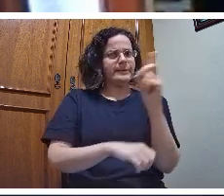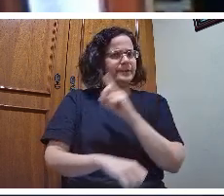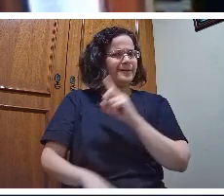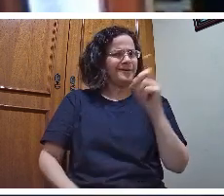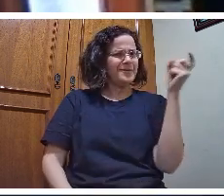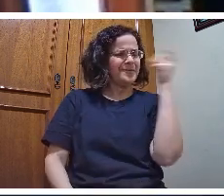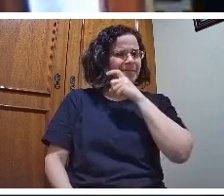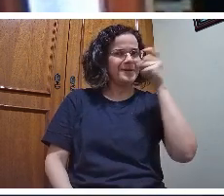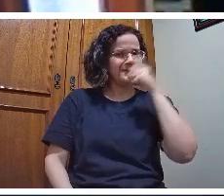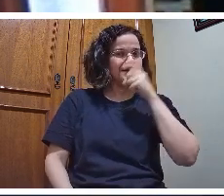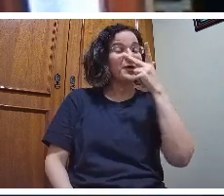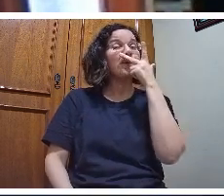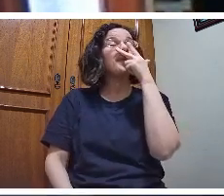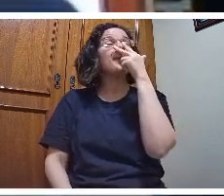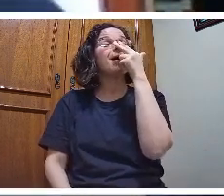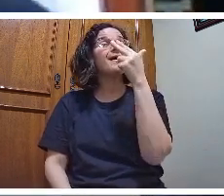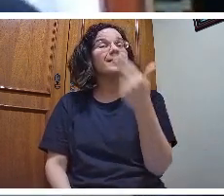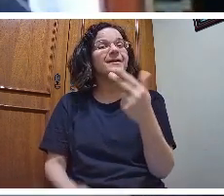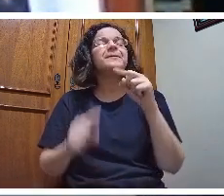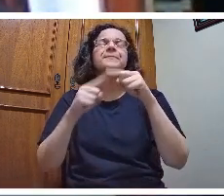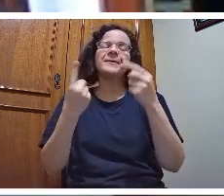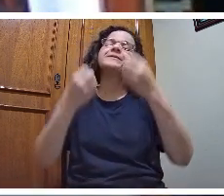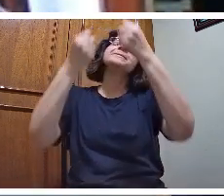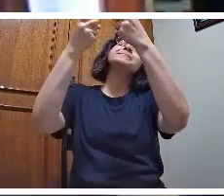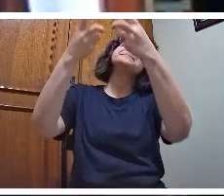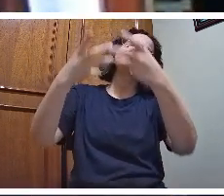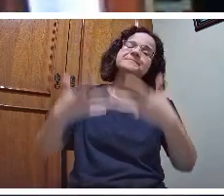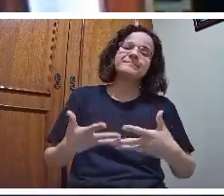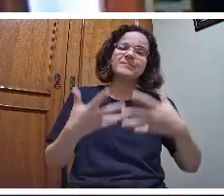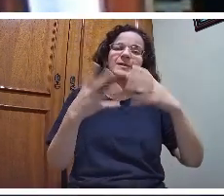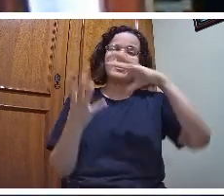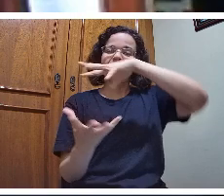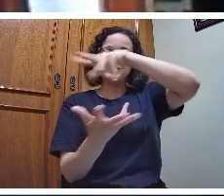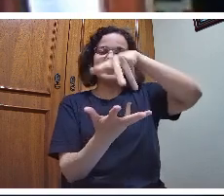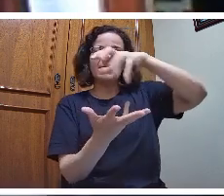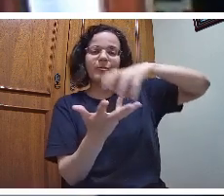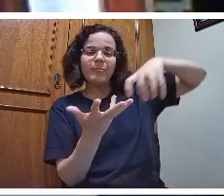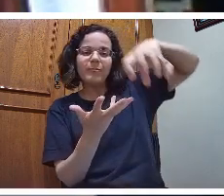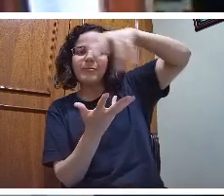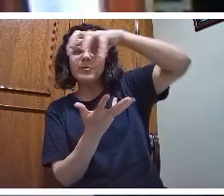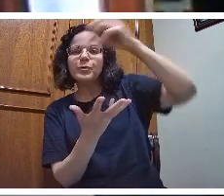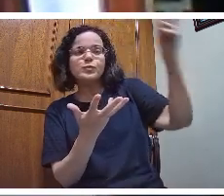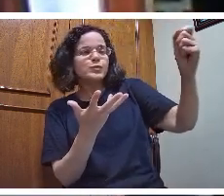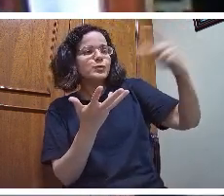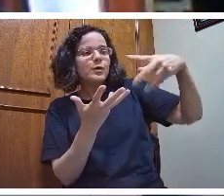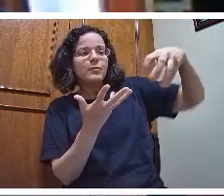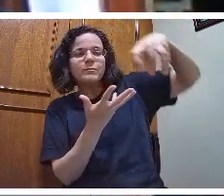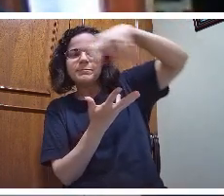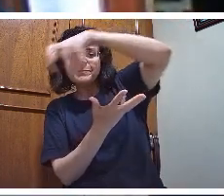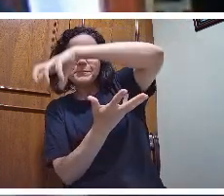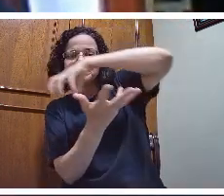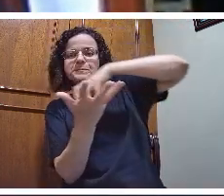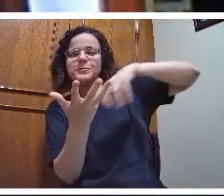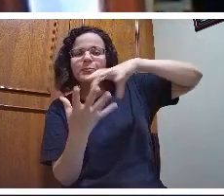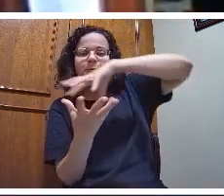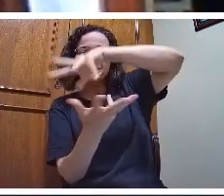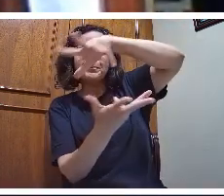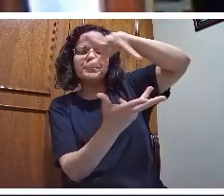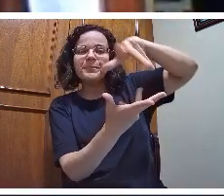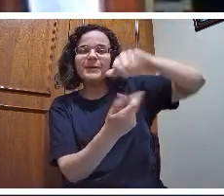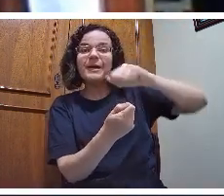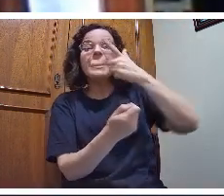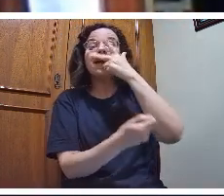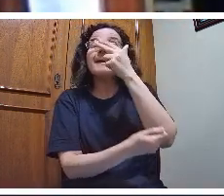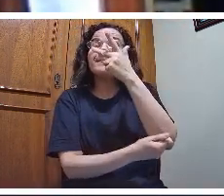explica o movimento de rotação da Terra de oeste para leste, que dá a impressão que é o sol que caminha.